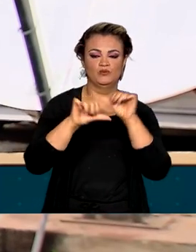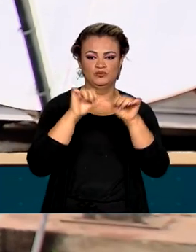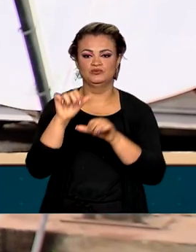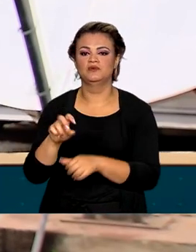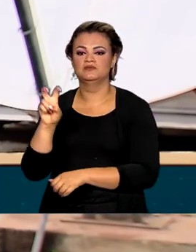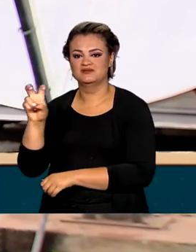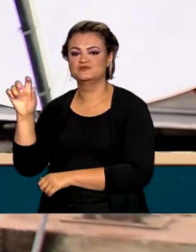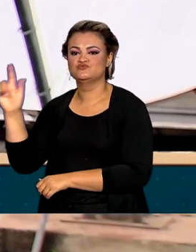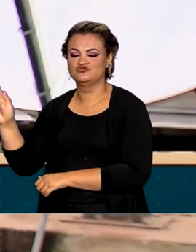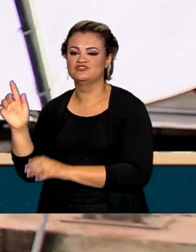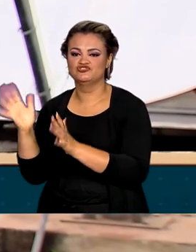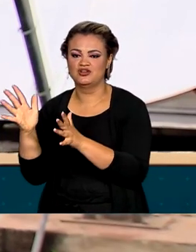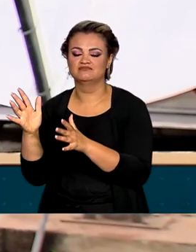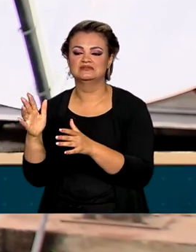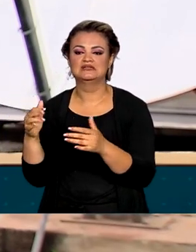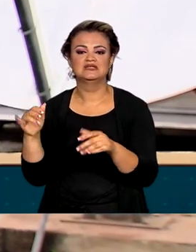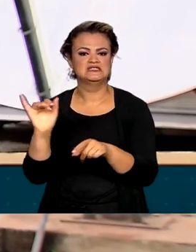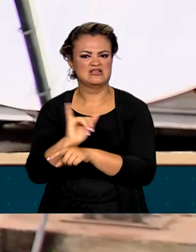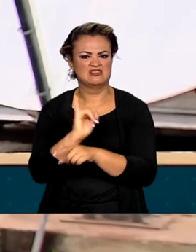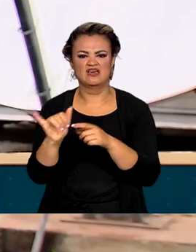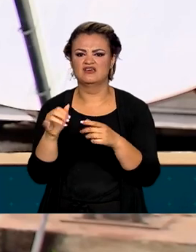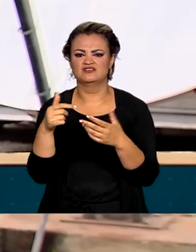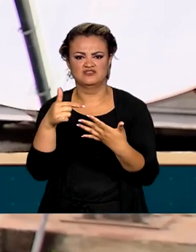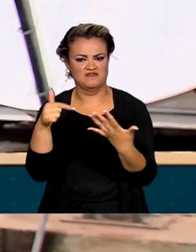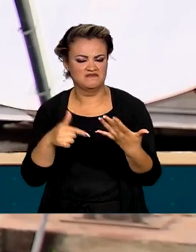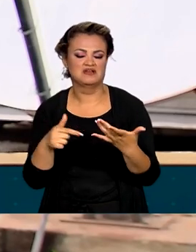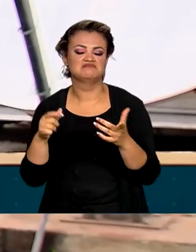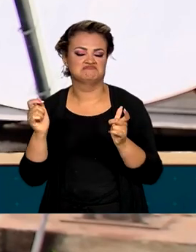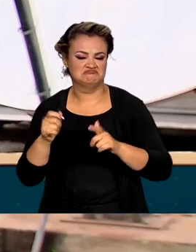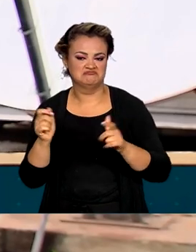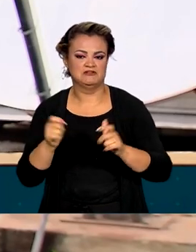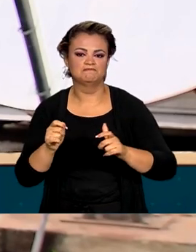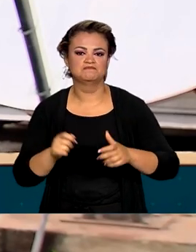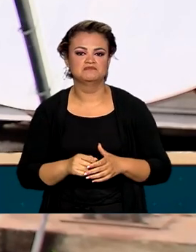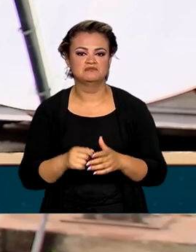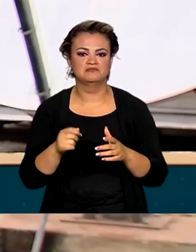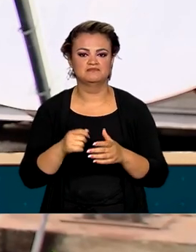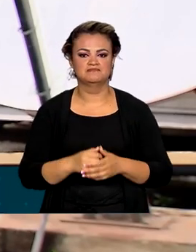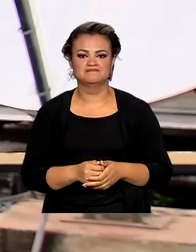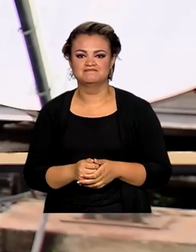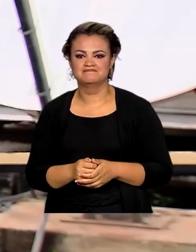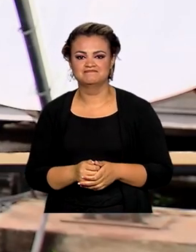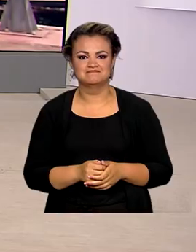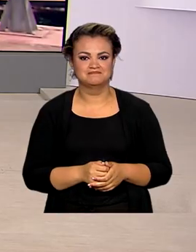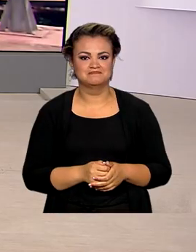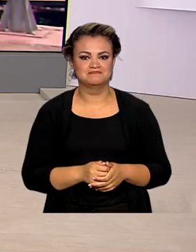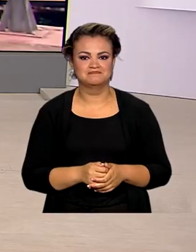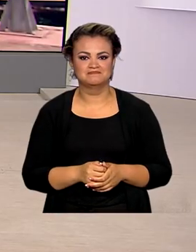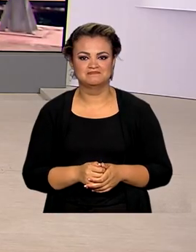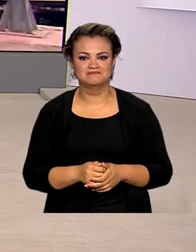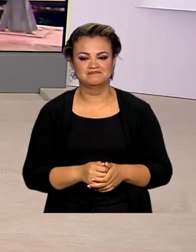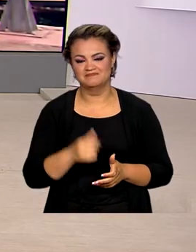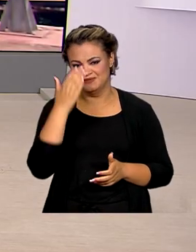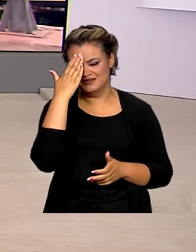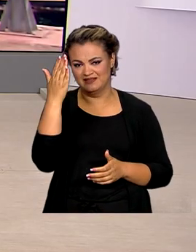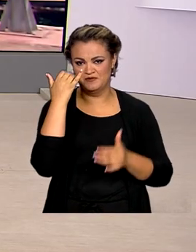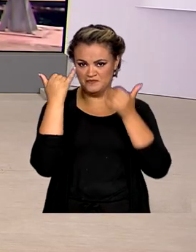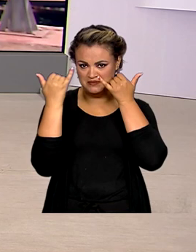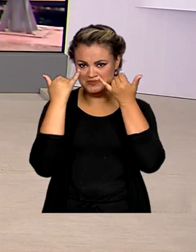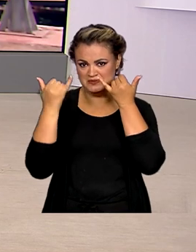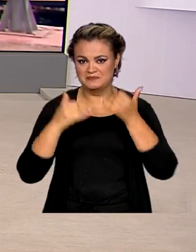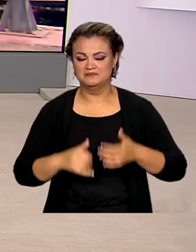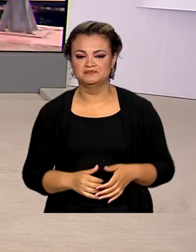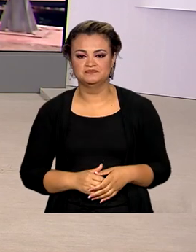instalados os equipamentos, os filtros necessários para reduzir as interferências. Eu volto com você, Mara. Obrigada pelas